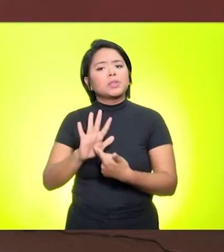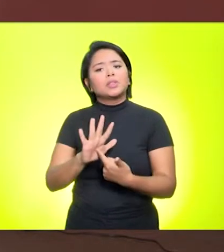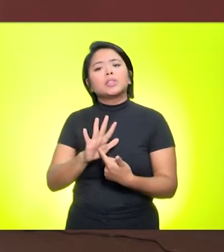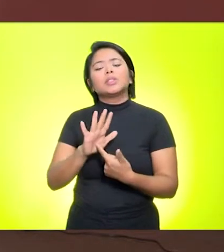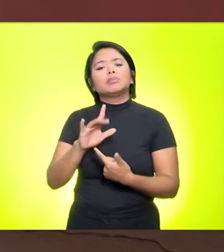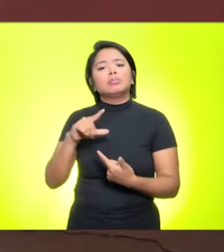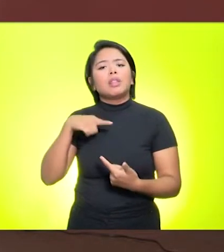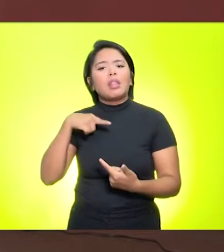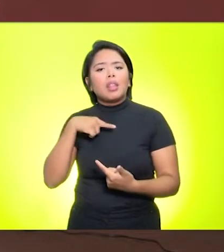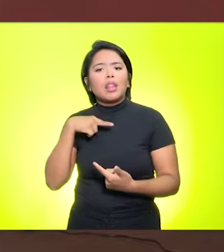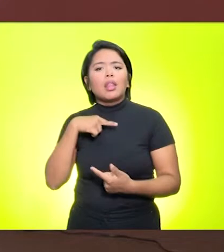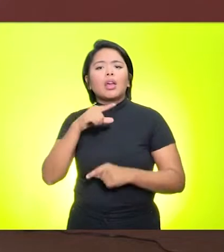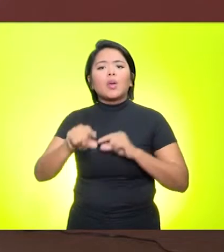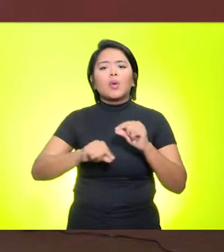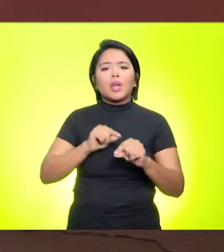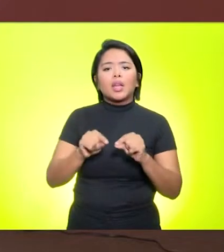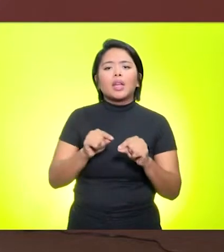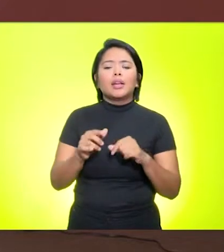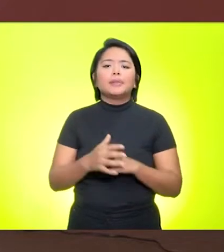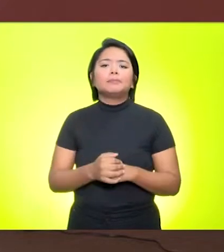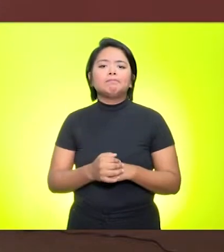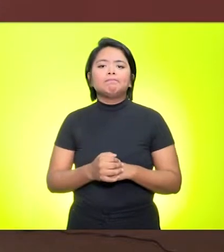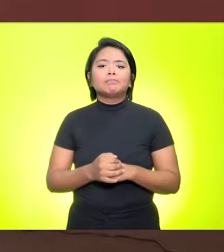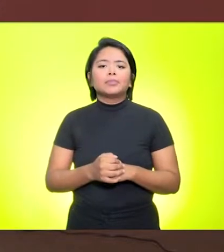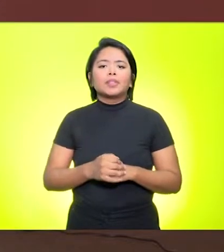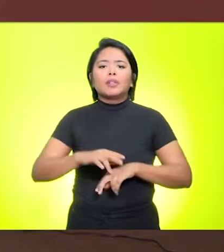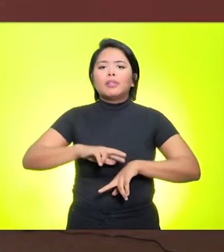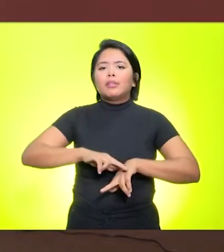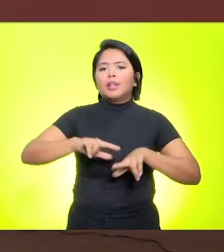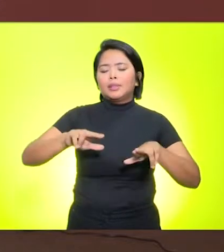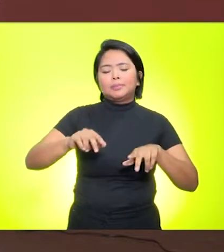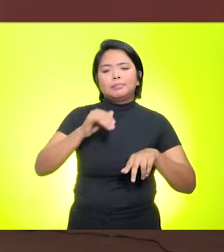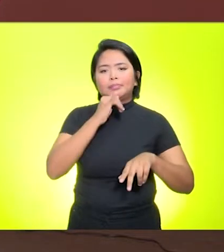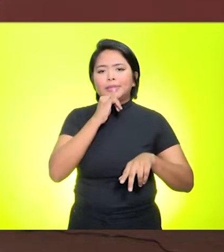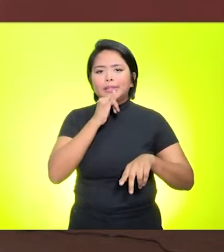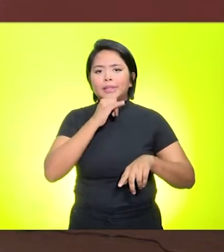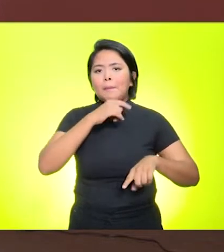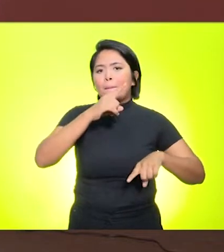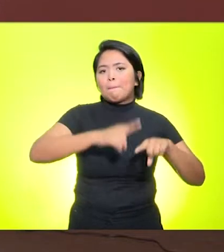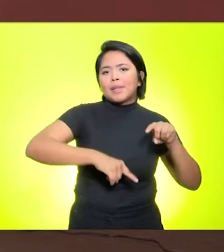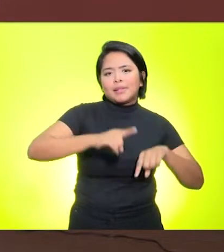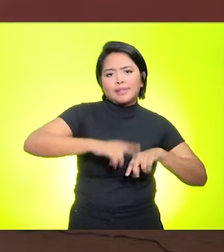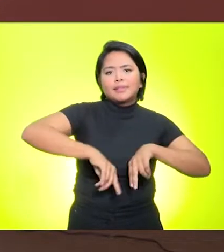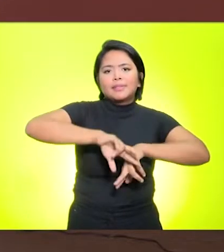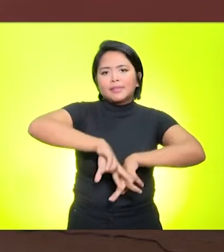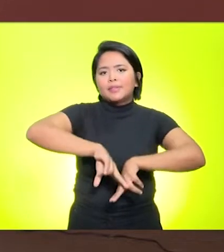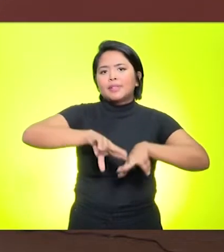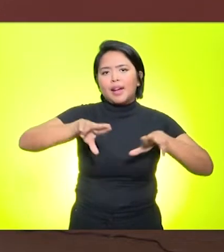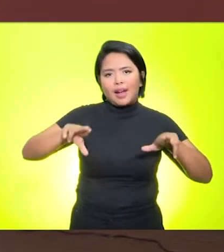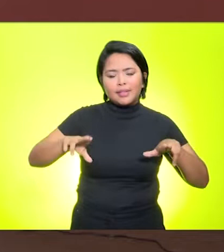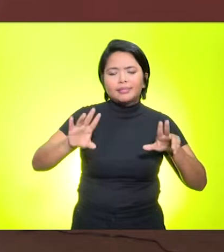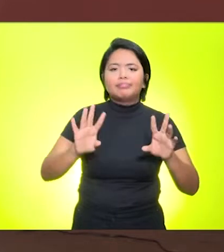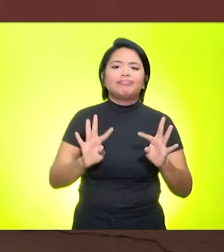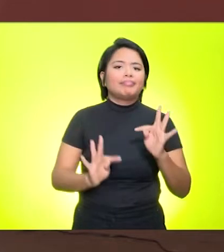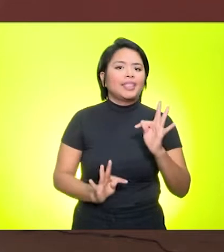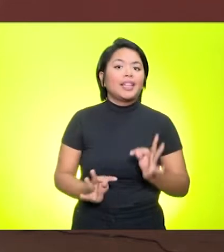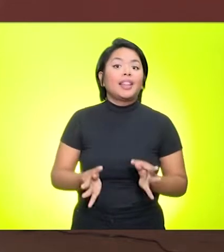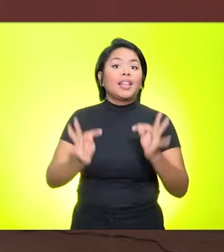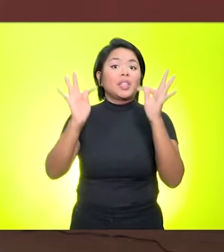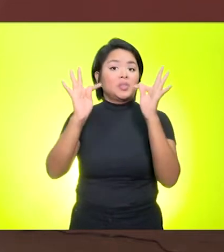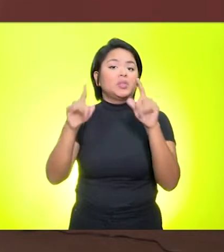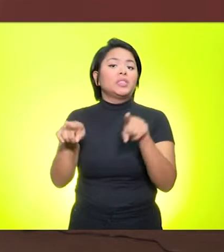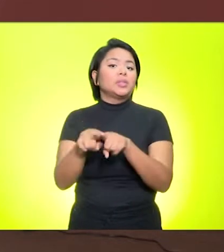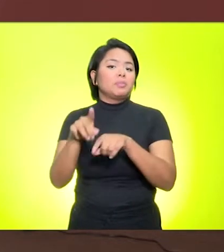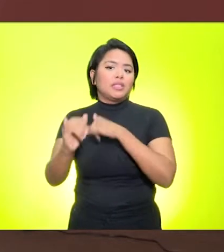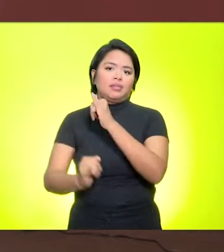apresentei, a questão também de um aparelhamento das instituições no tocante à tecnologia e